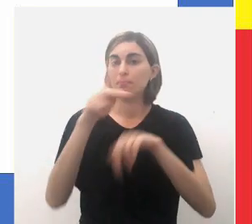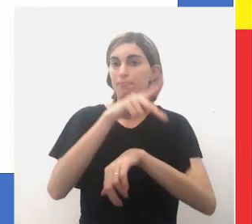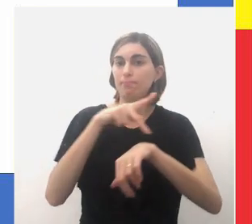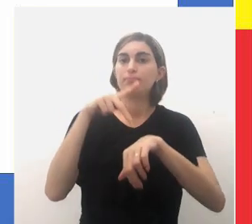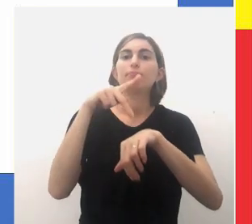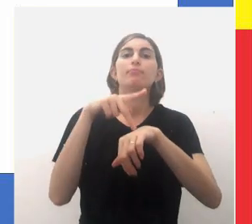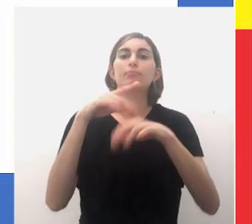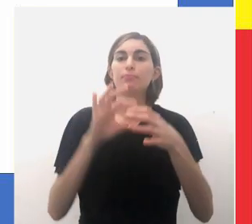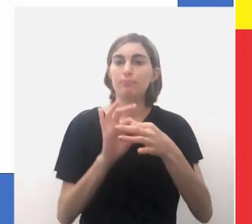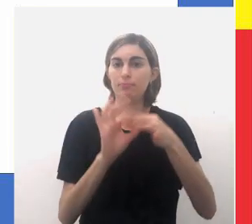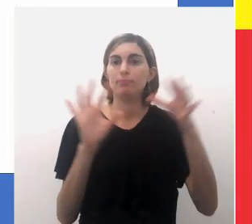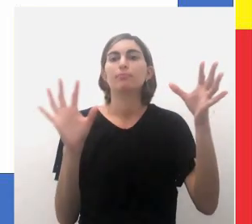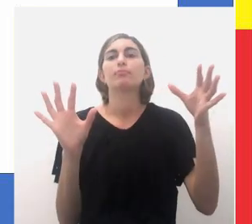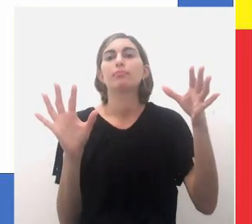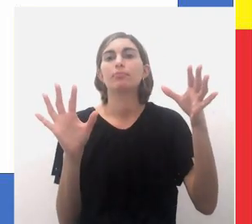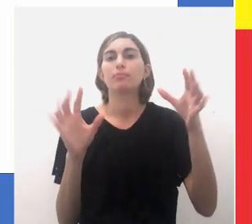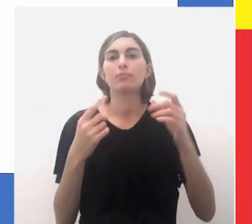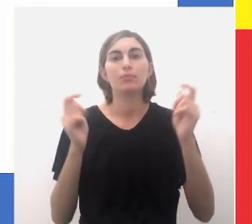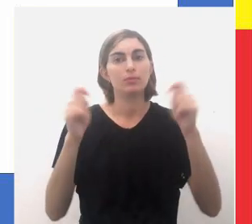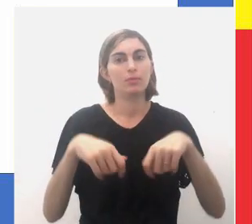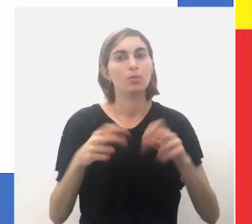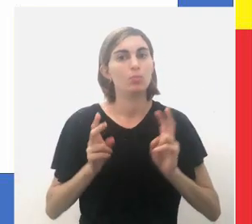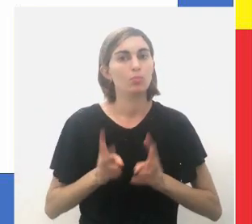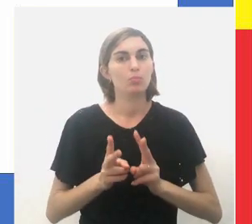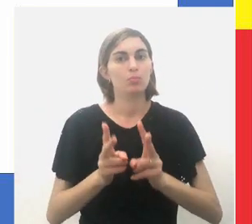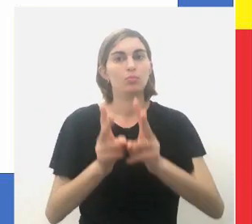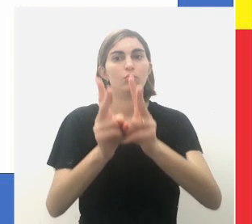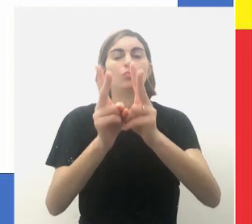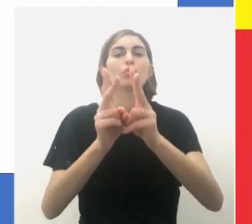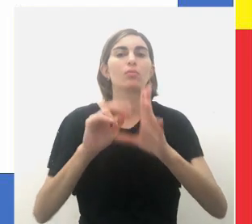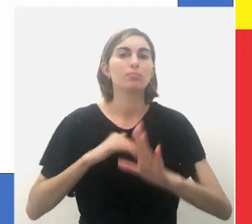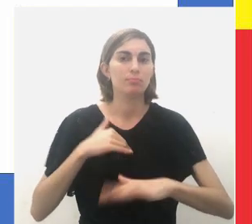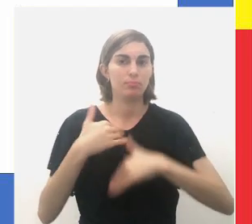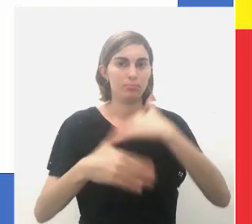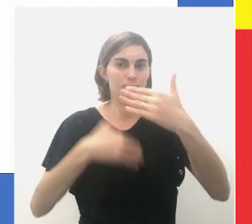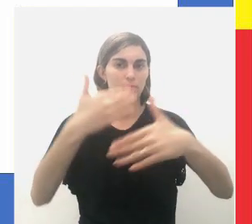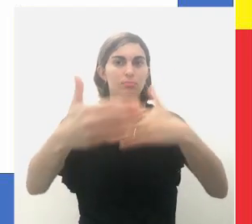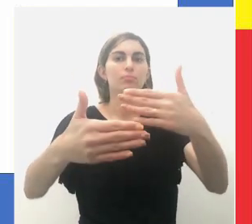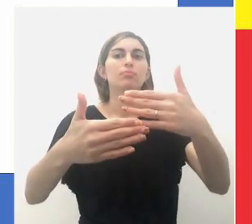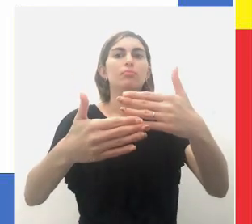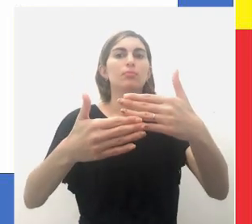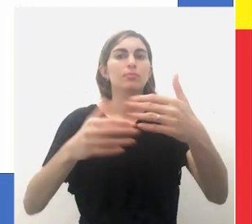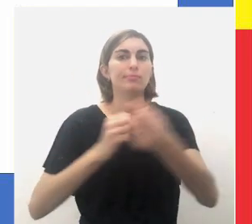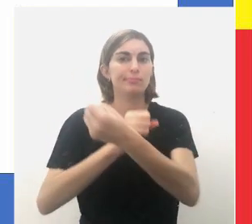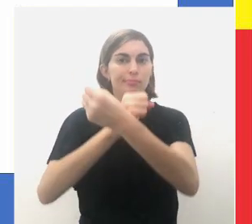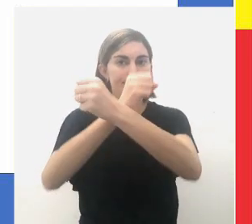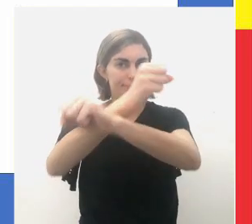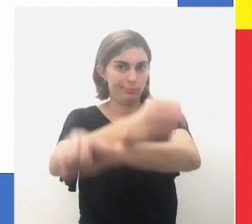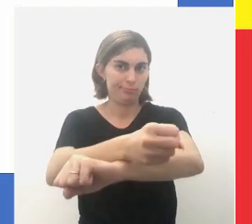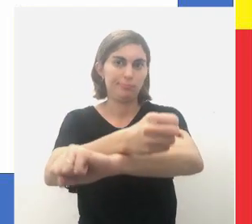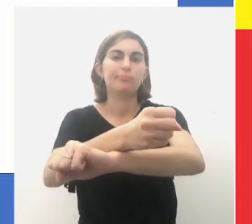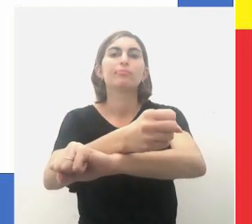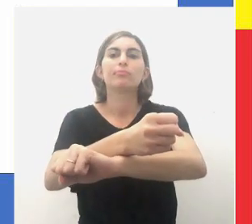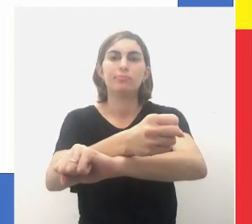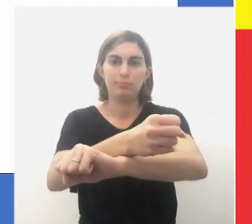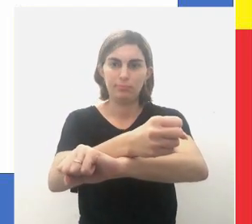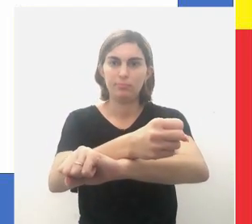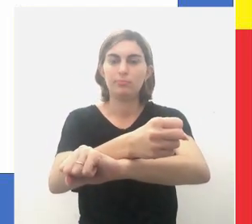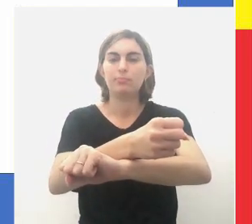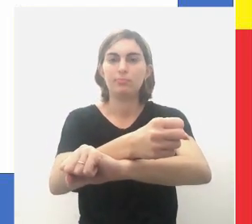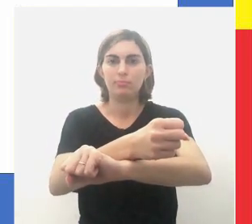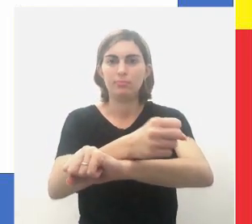condição de país independente, deu continuidade a este processo escravista.